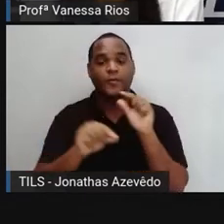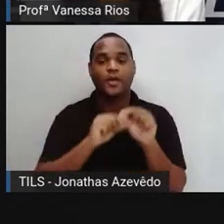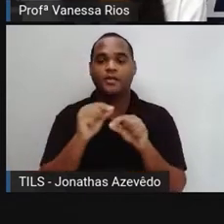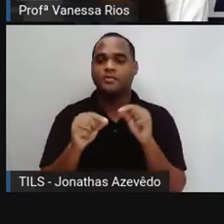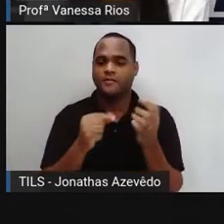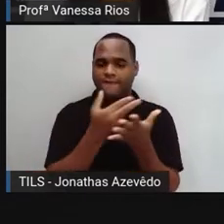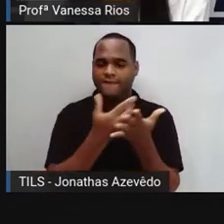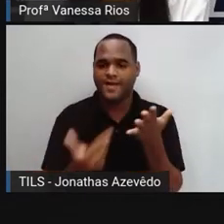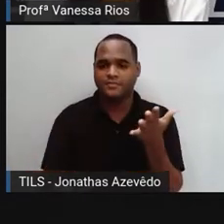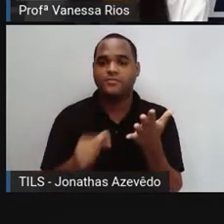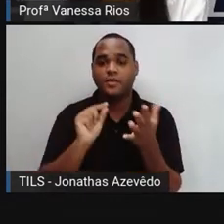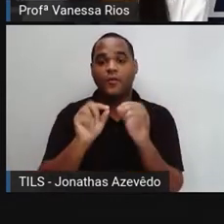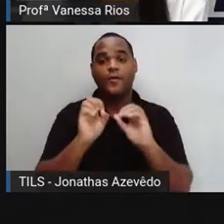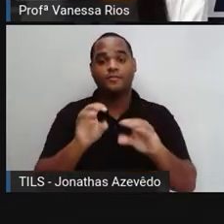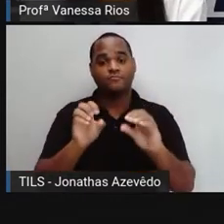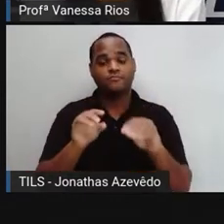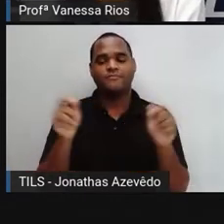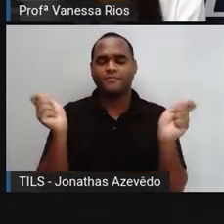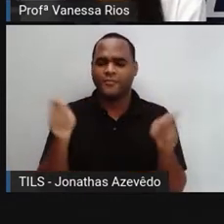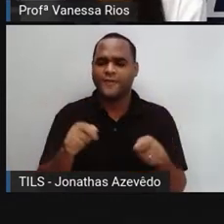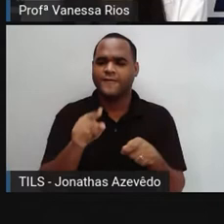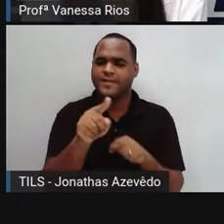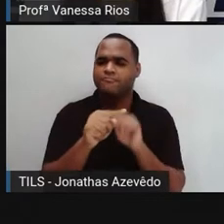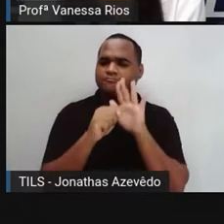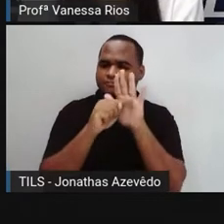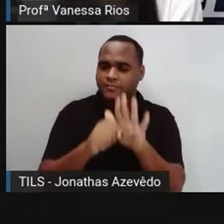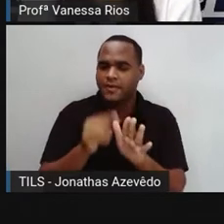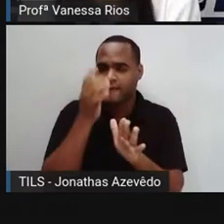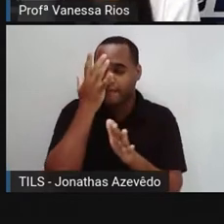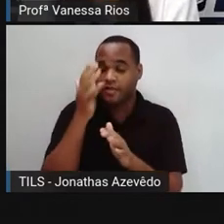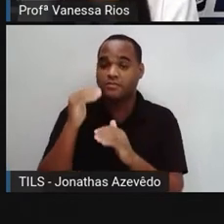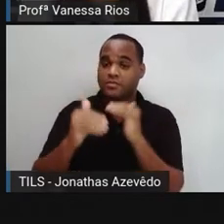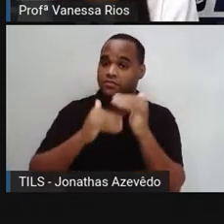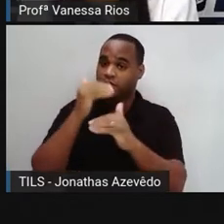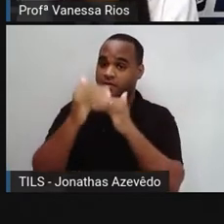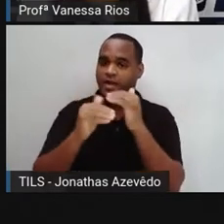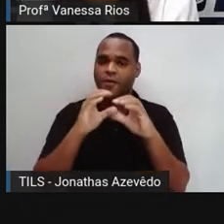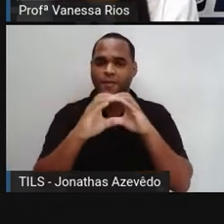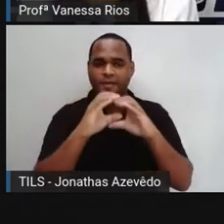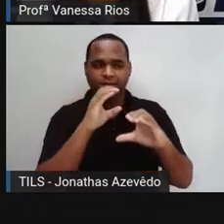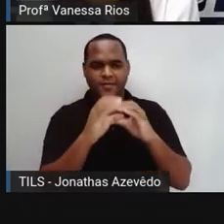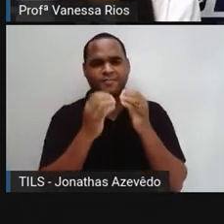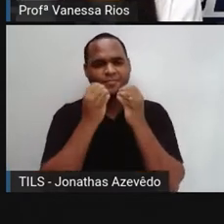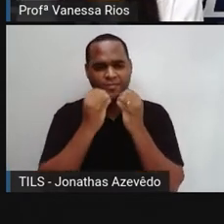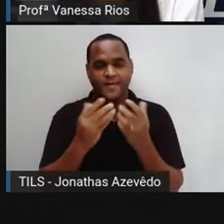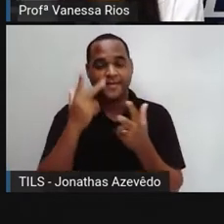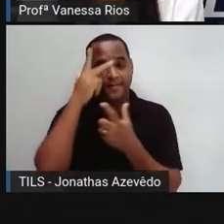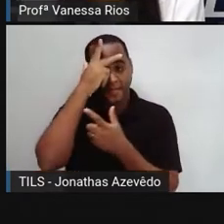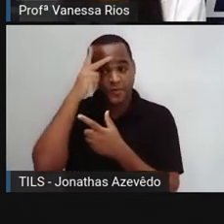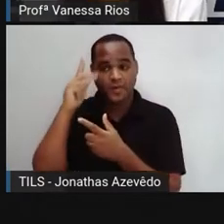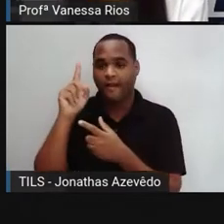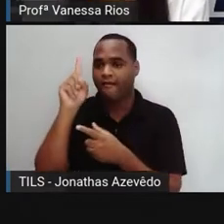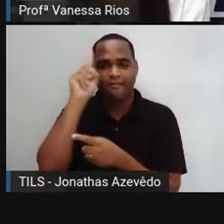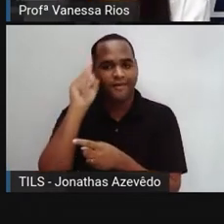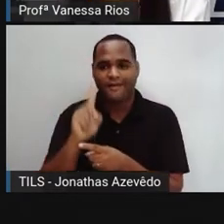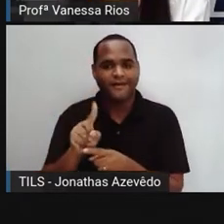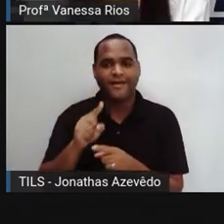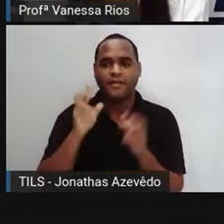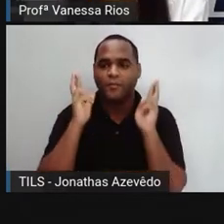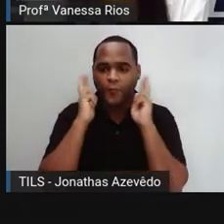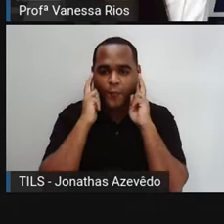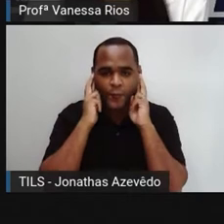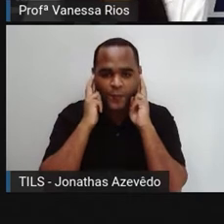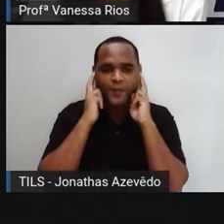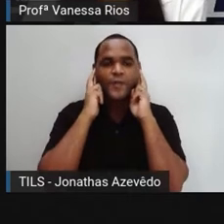conteúdo desta aula, para facilitar que o meu processo de comunicação com as pessoas que não podem ouvir,